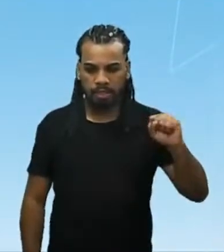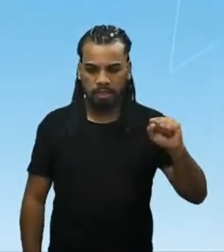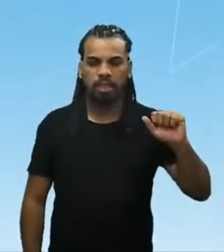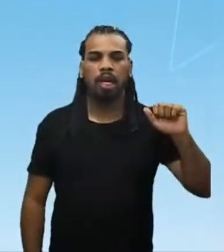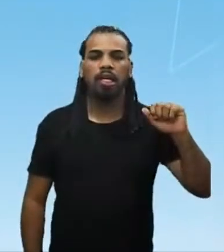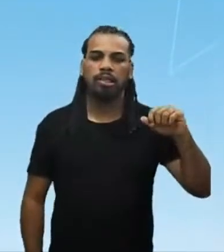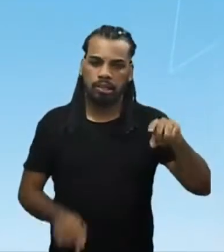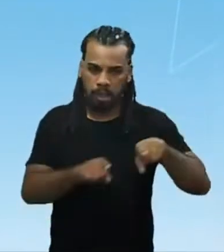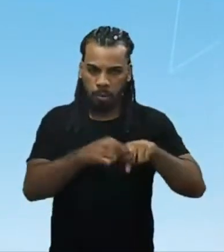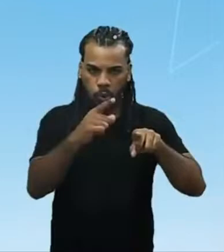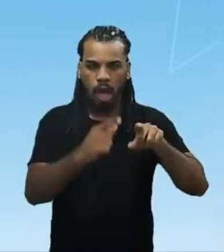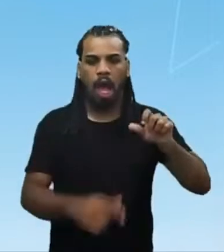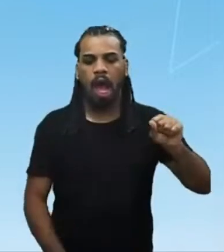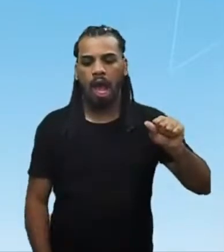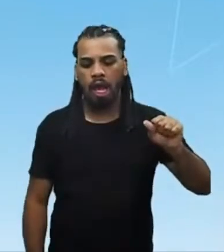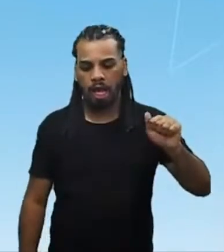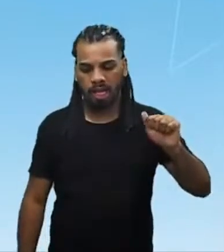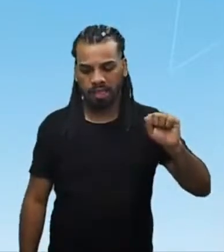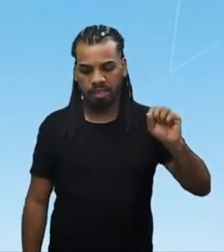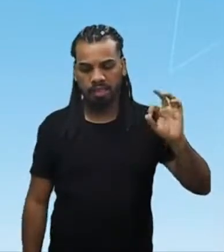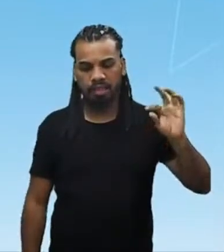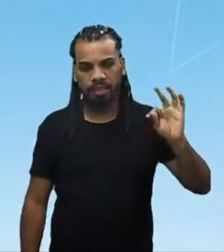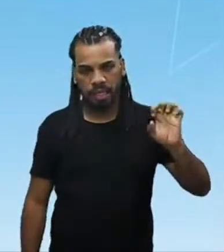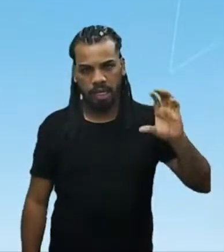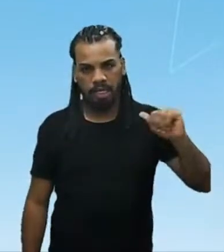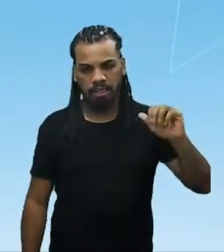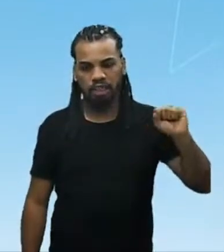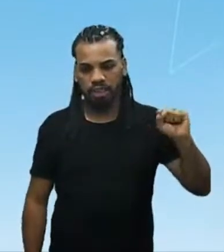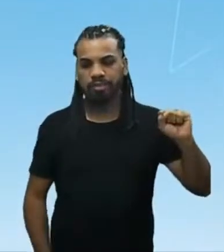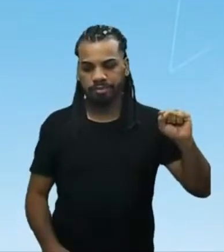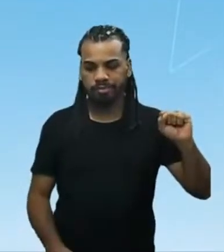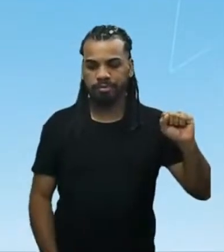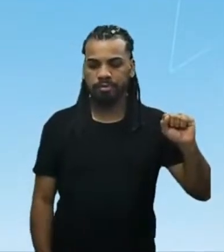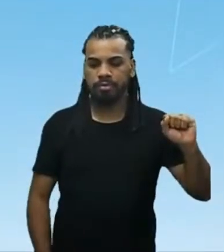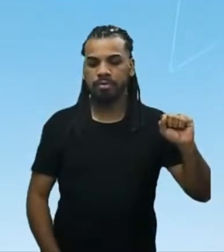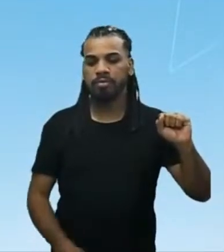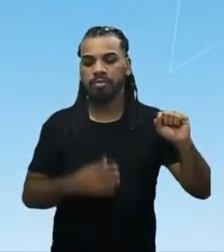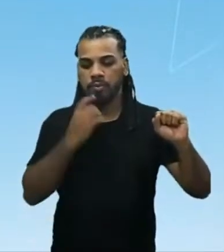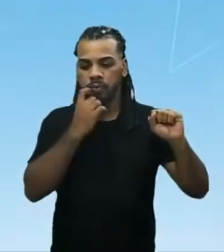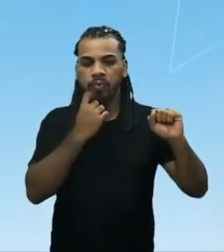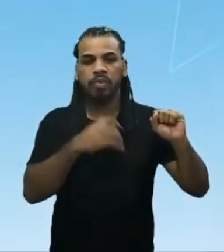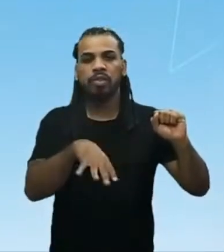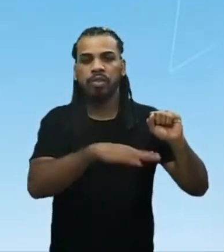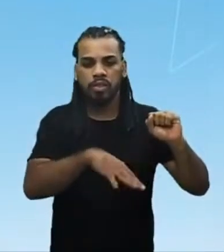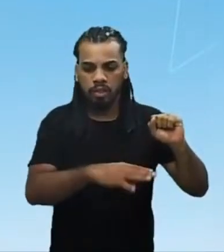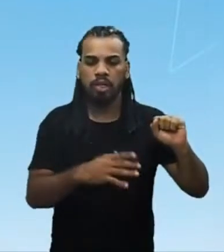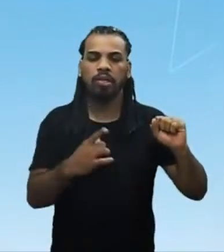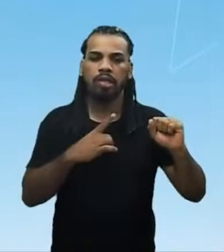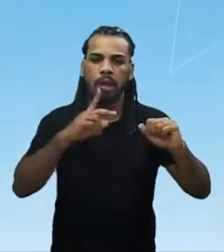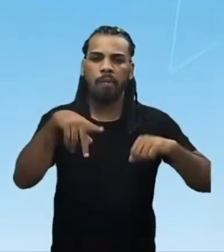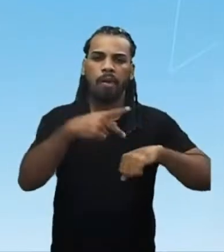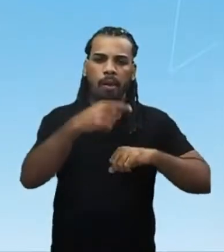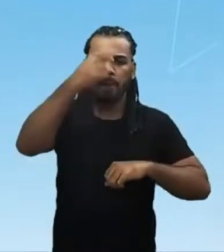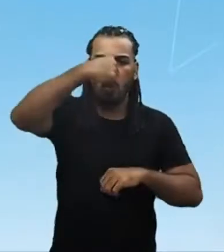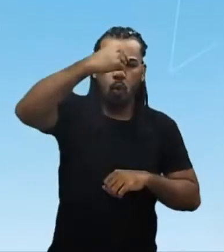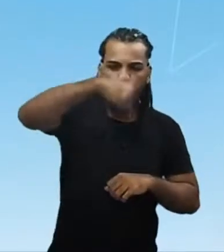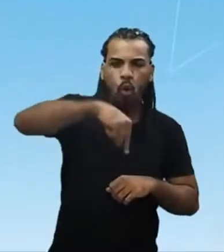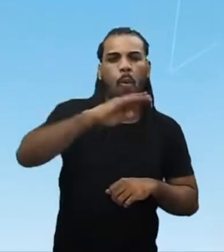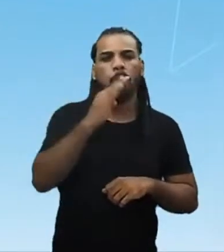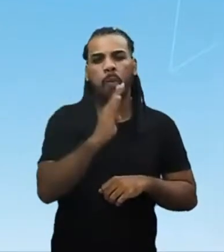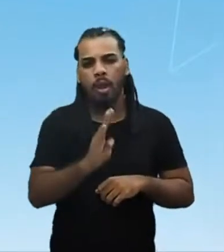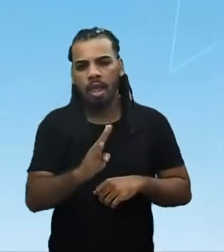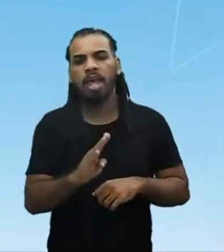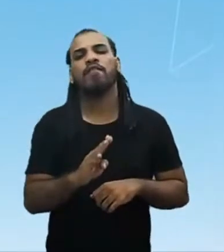anteriores, e a região Andina, uma região que pegava áreas do atual Equador, Peru, Bolívia,